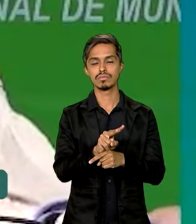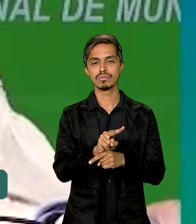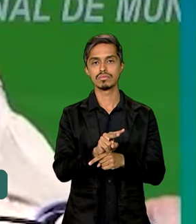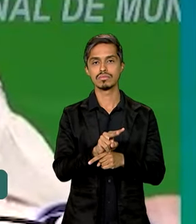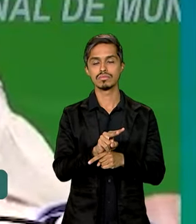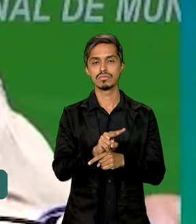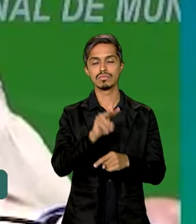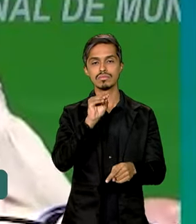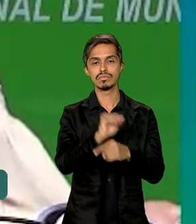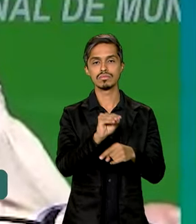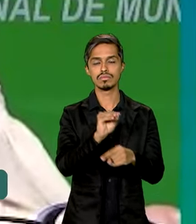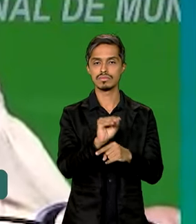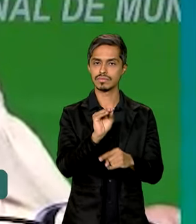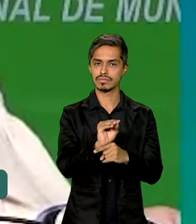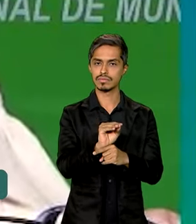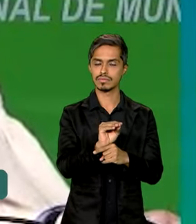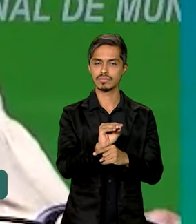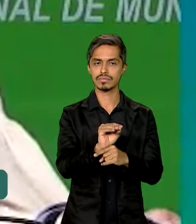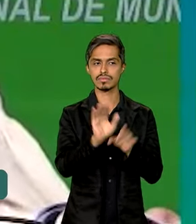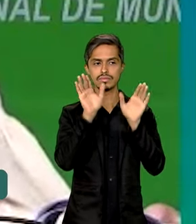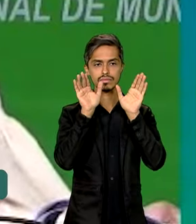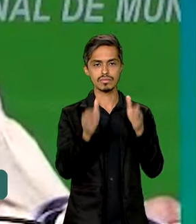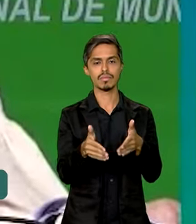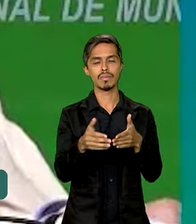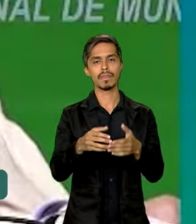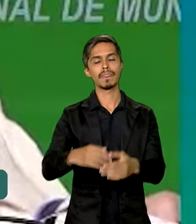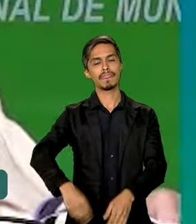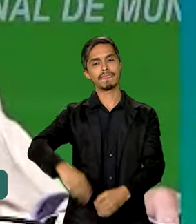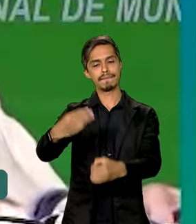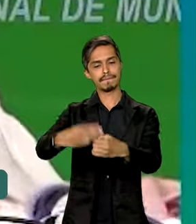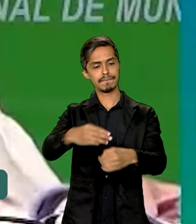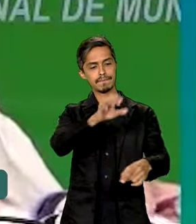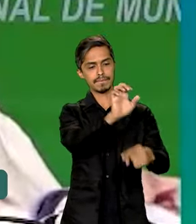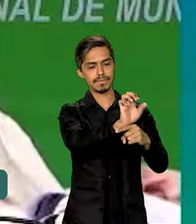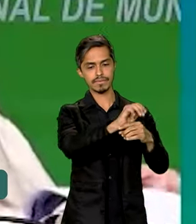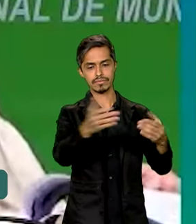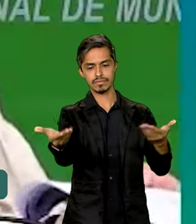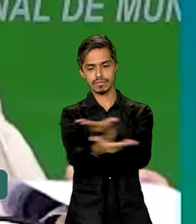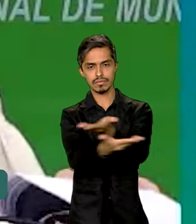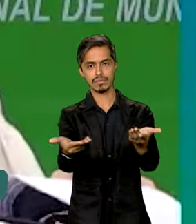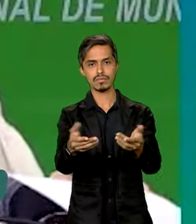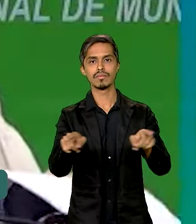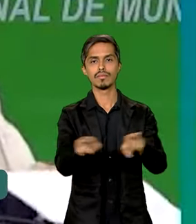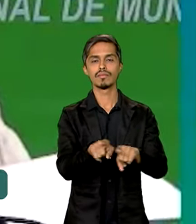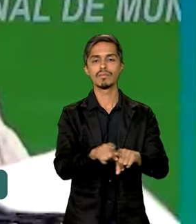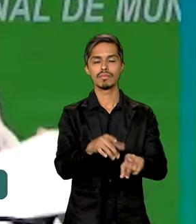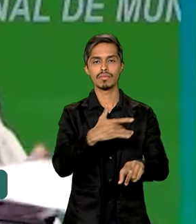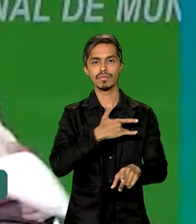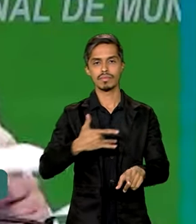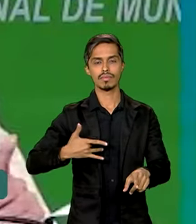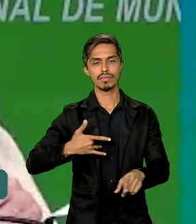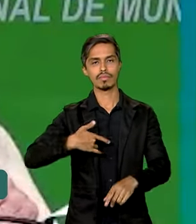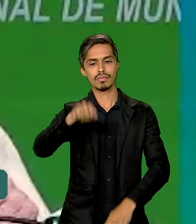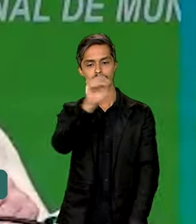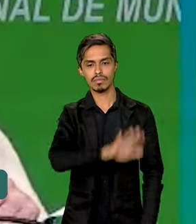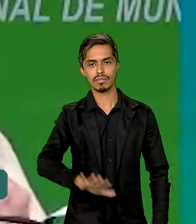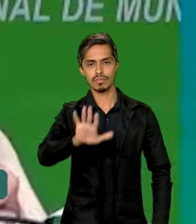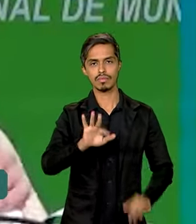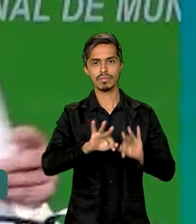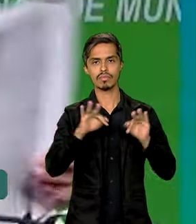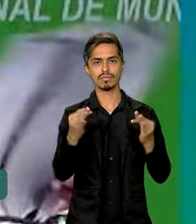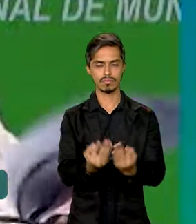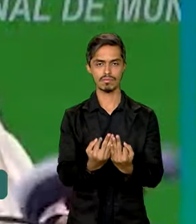privilegia a relação com estados e municípios e privilegia a saúde das nossas